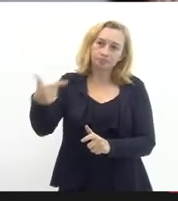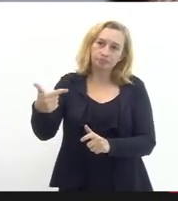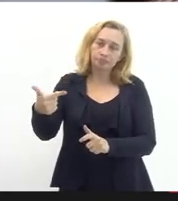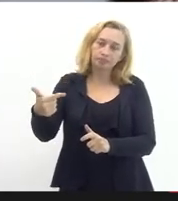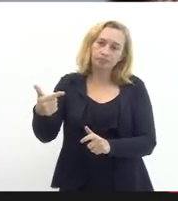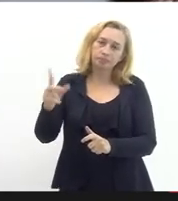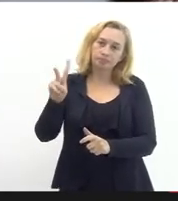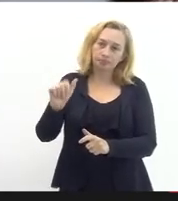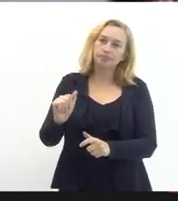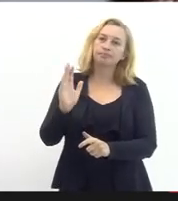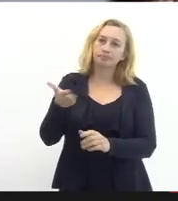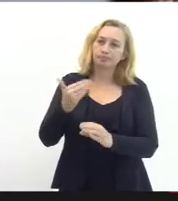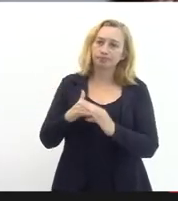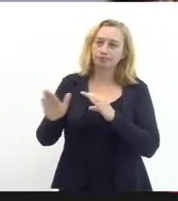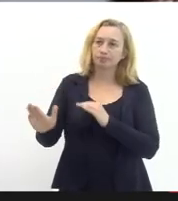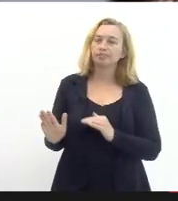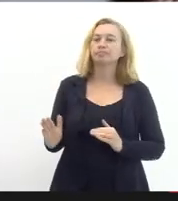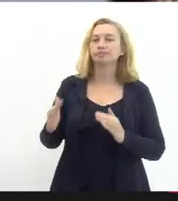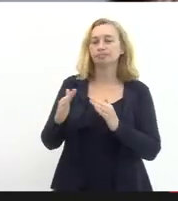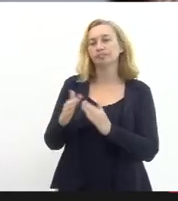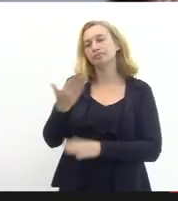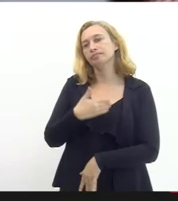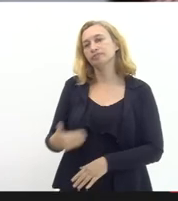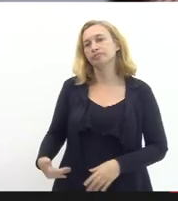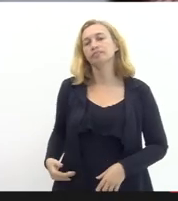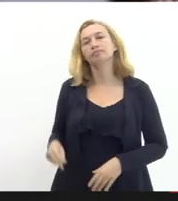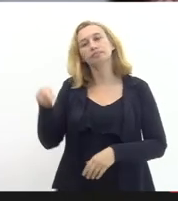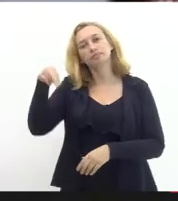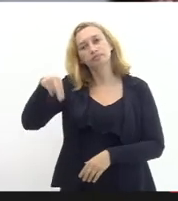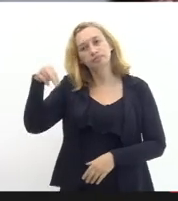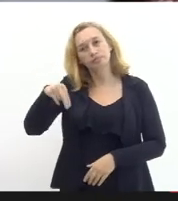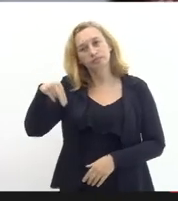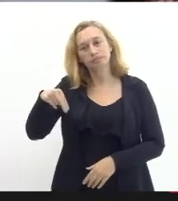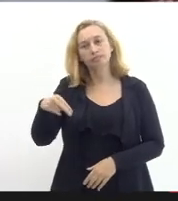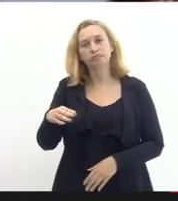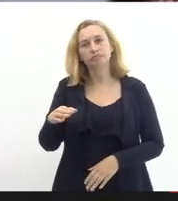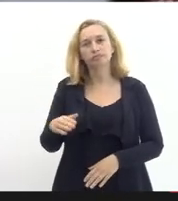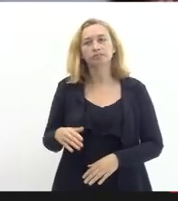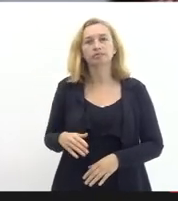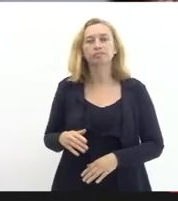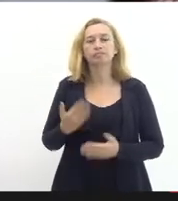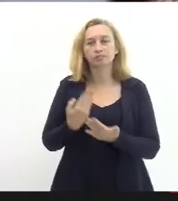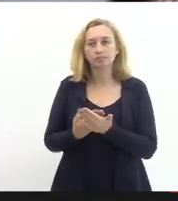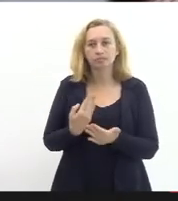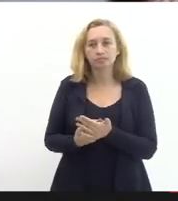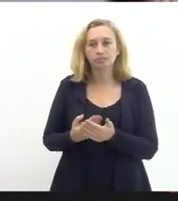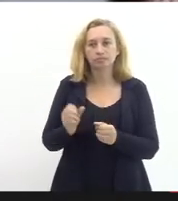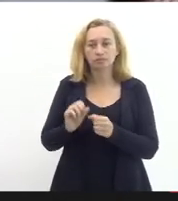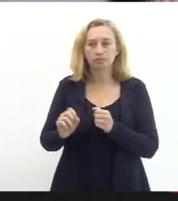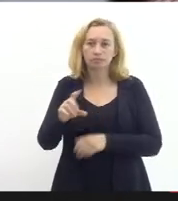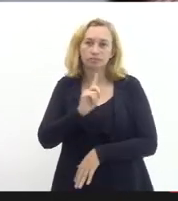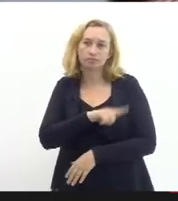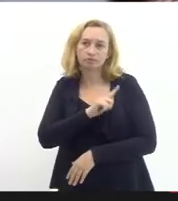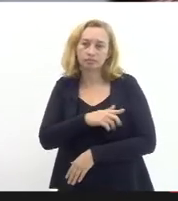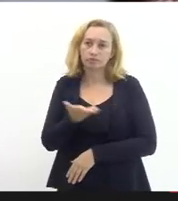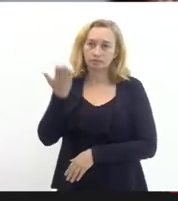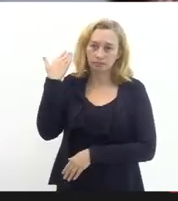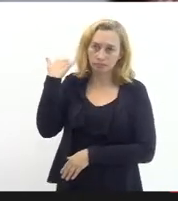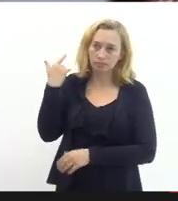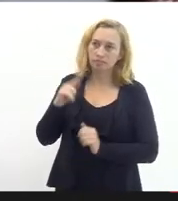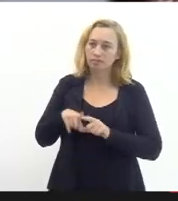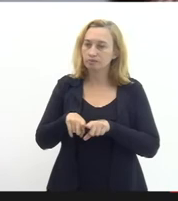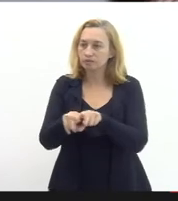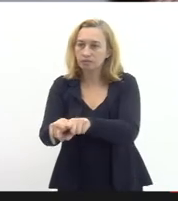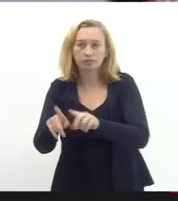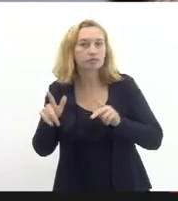nós já tínhamos encaminhado à Casa Civil em novembro foi com base de um levantamento feito anteriormente pela gestão anterior então ele vai seguir no mesmo